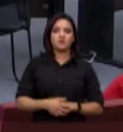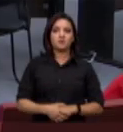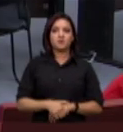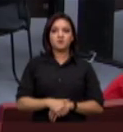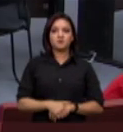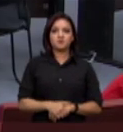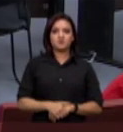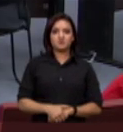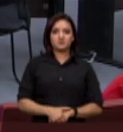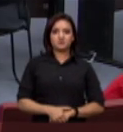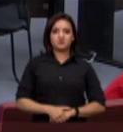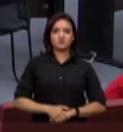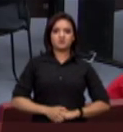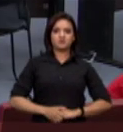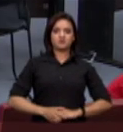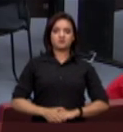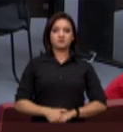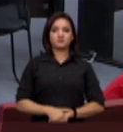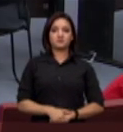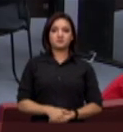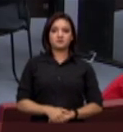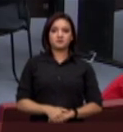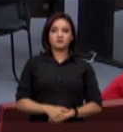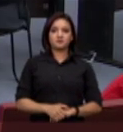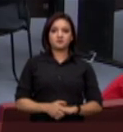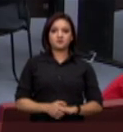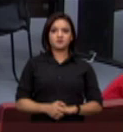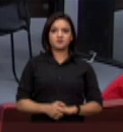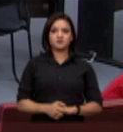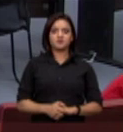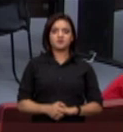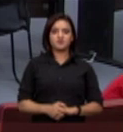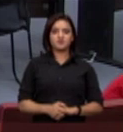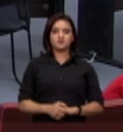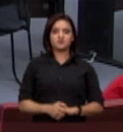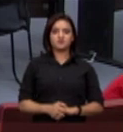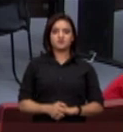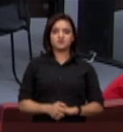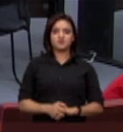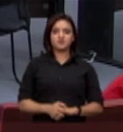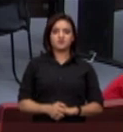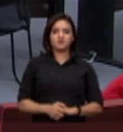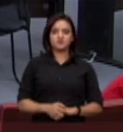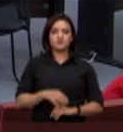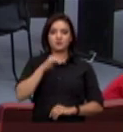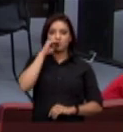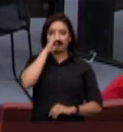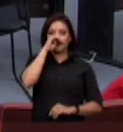Ainda não foi. Vista geral da sala de audiência pública.